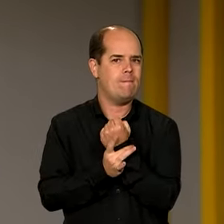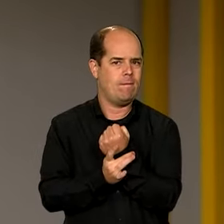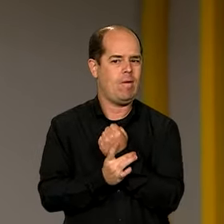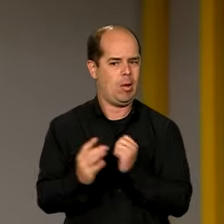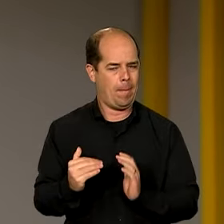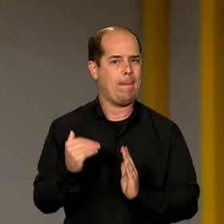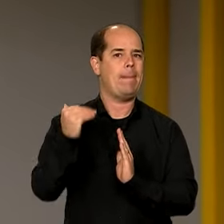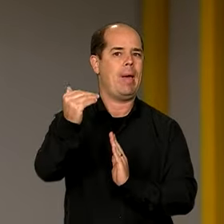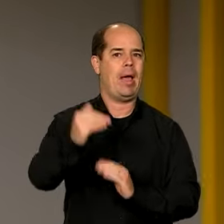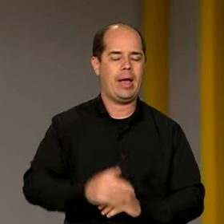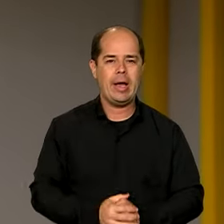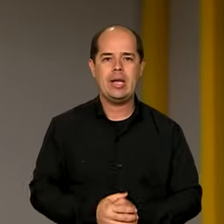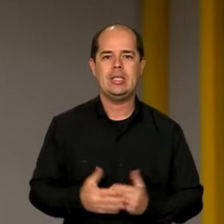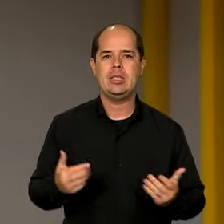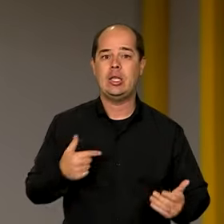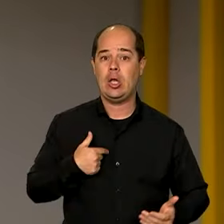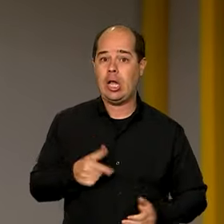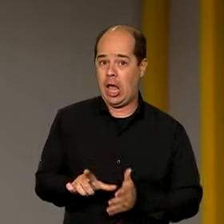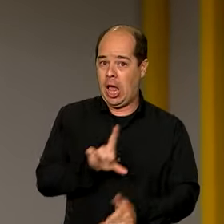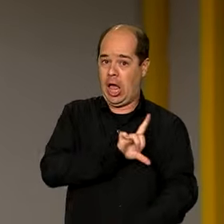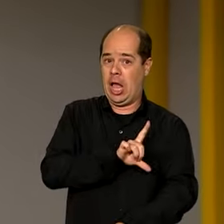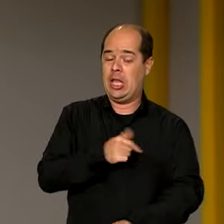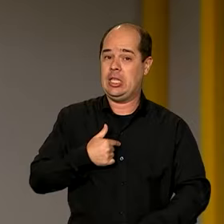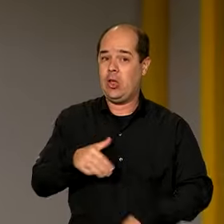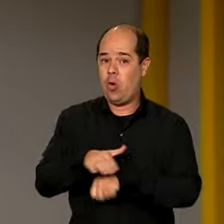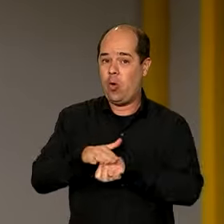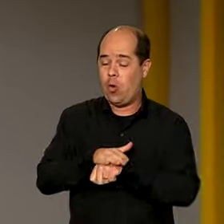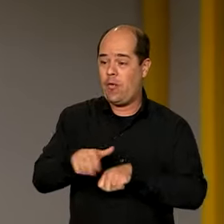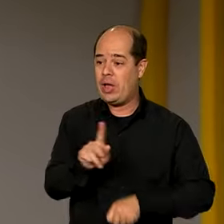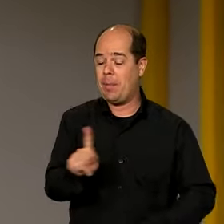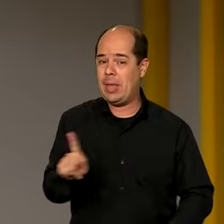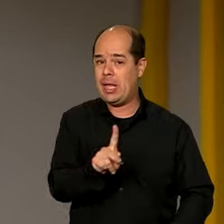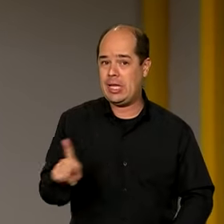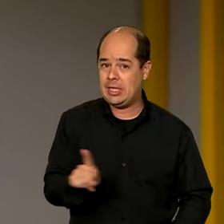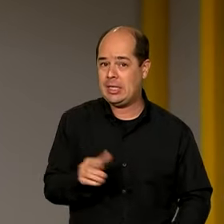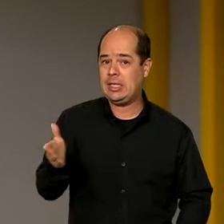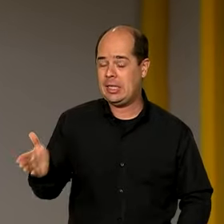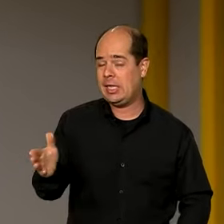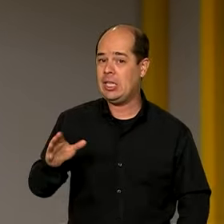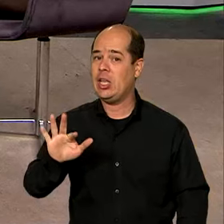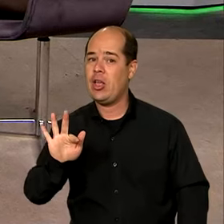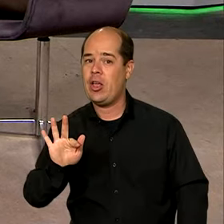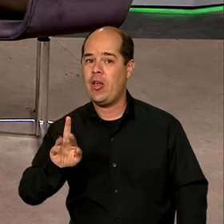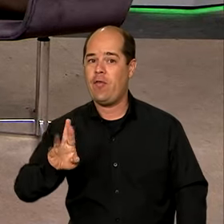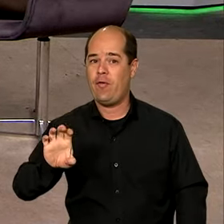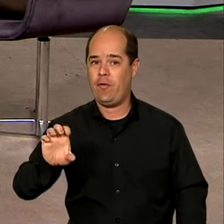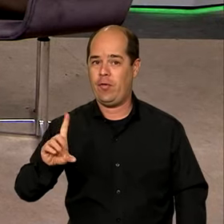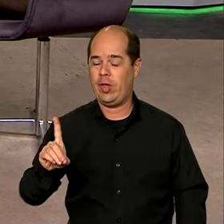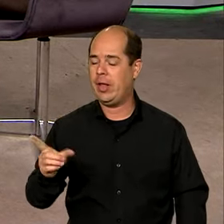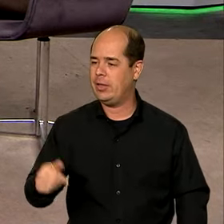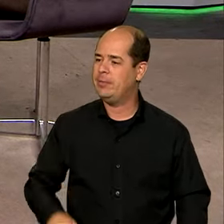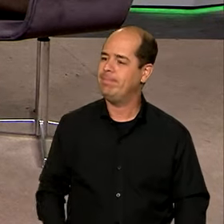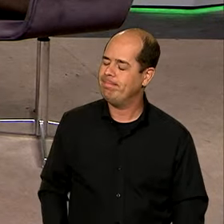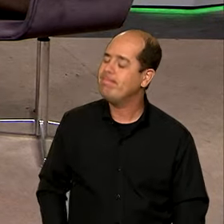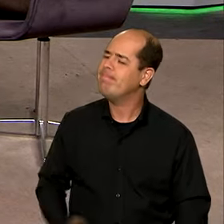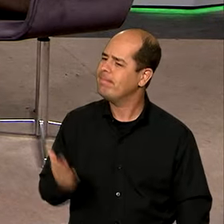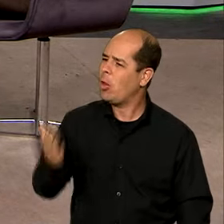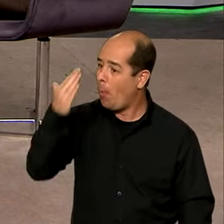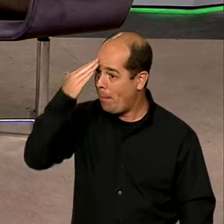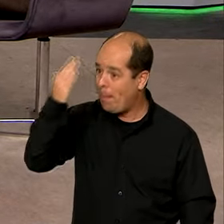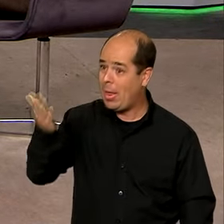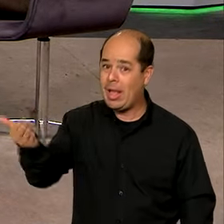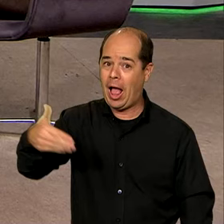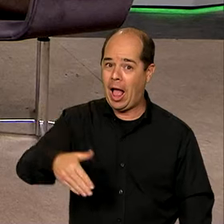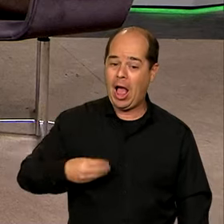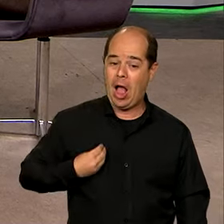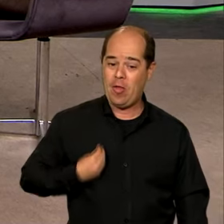com o presidente da Telebrás, Fred Siqueira Filho. Veja como foi. Fred Siqueira Filho, muito obrigado pela